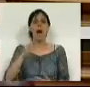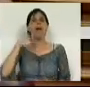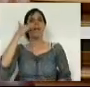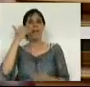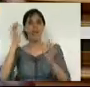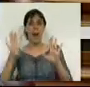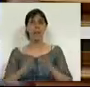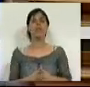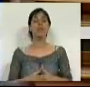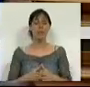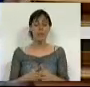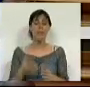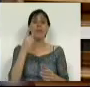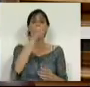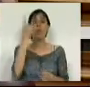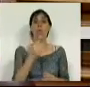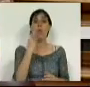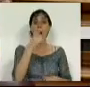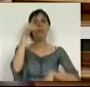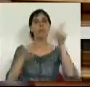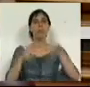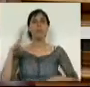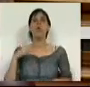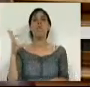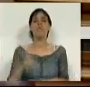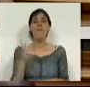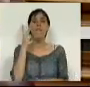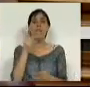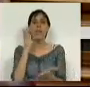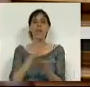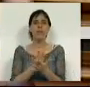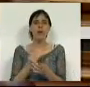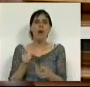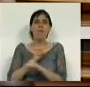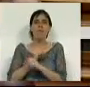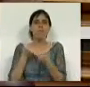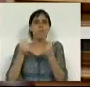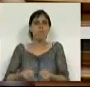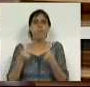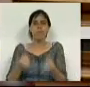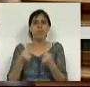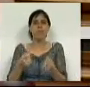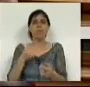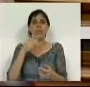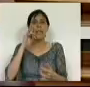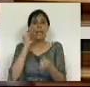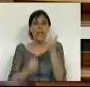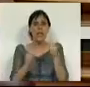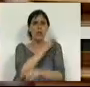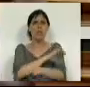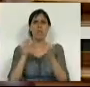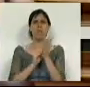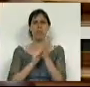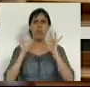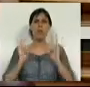graves, que mais de um quarto da população portuguesa vive sob privação material severa e risco de pobreza.